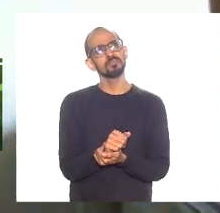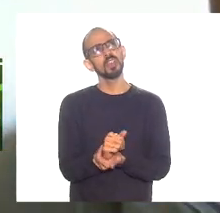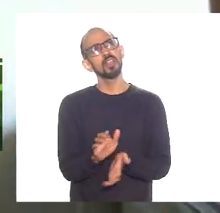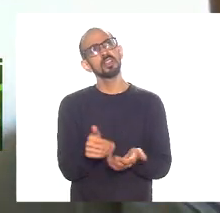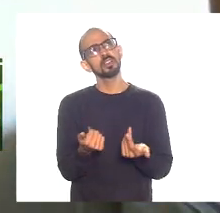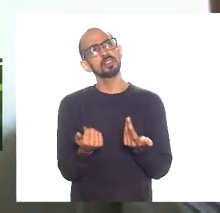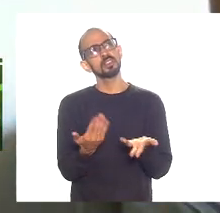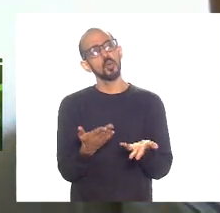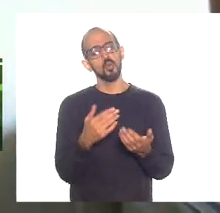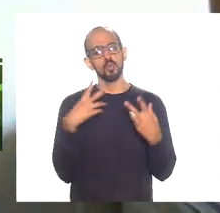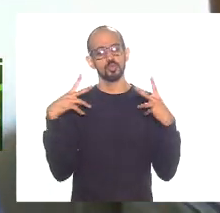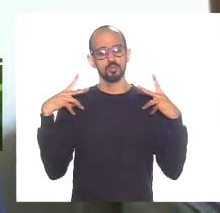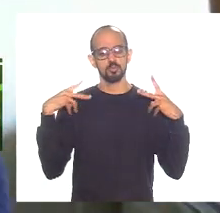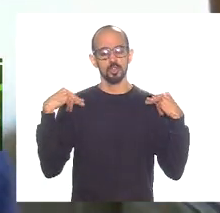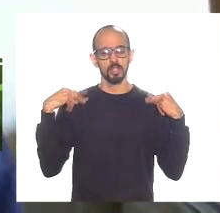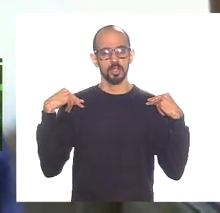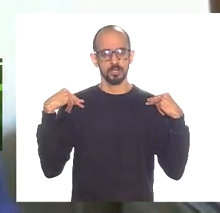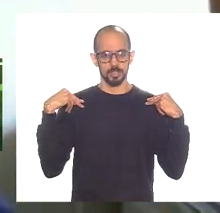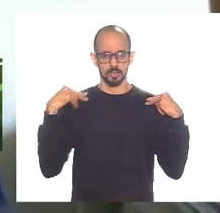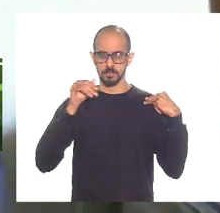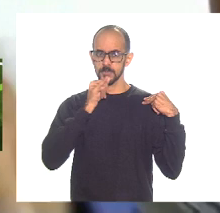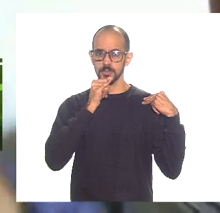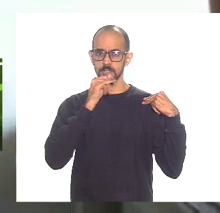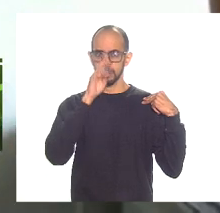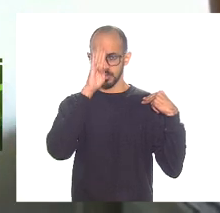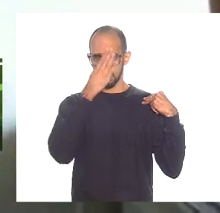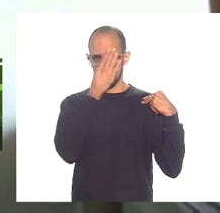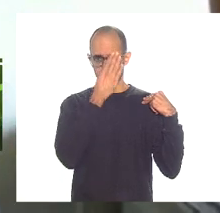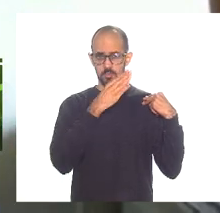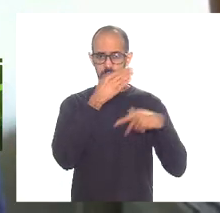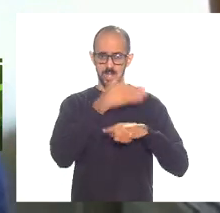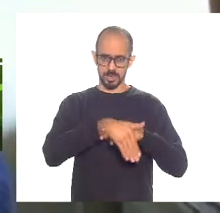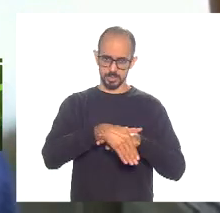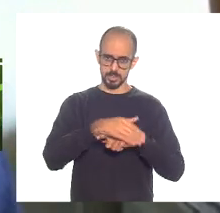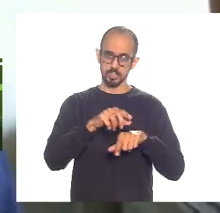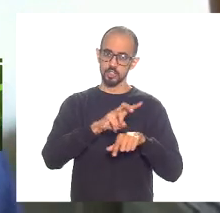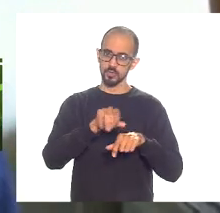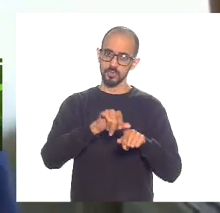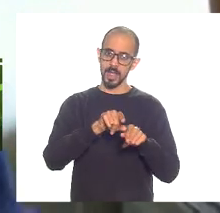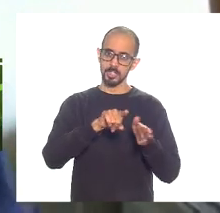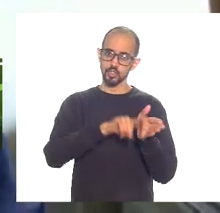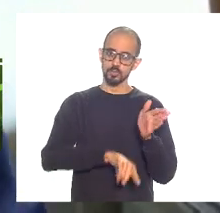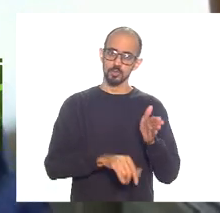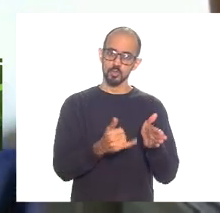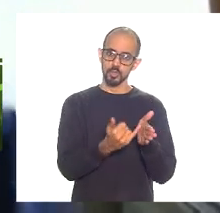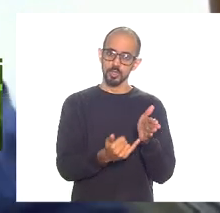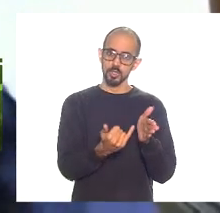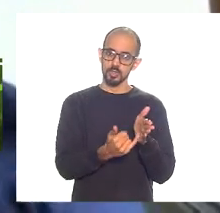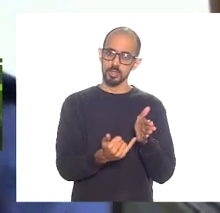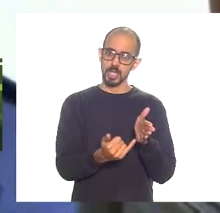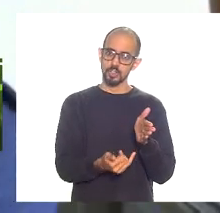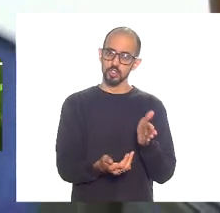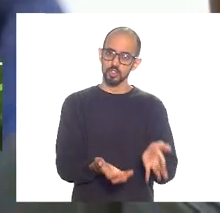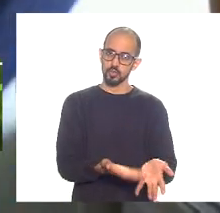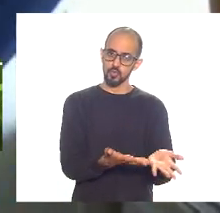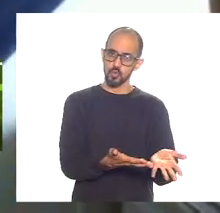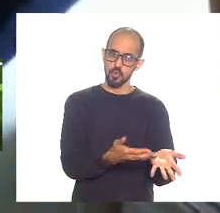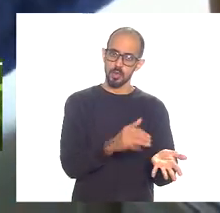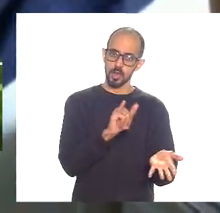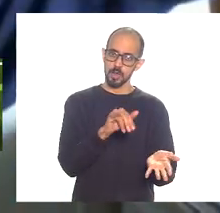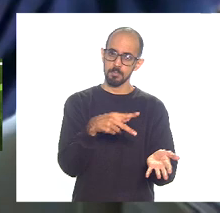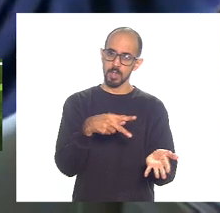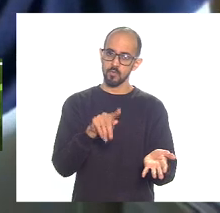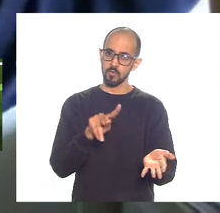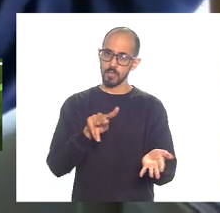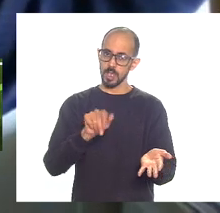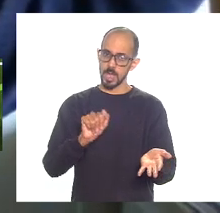motoristas de aplicativos nós vamos dar uma redução de incentivo de IPVA aí vem todo mundo boca